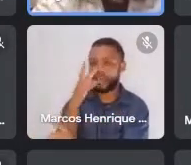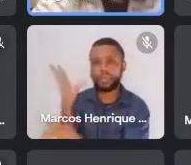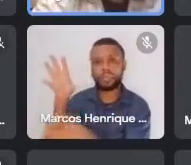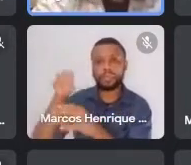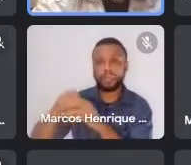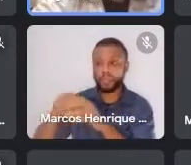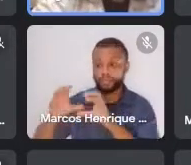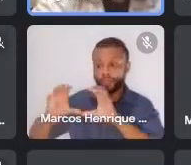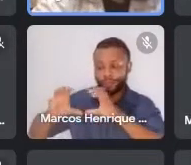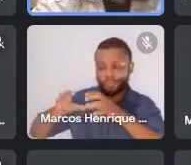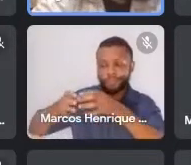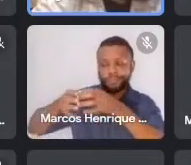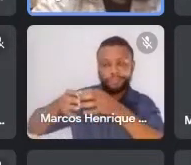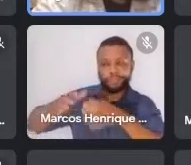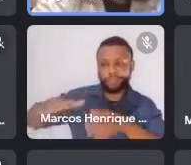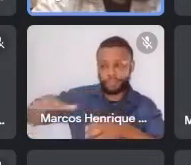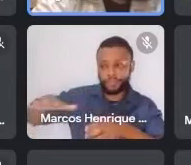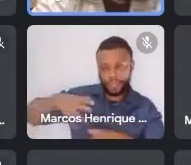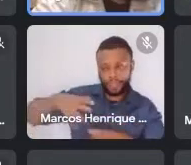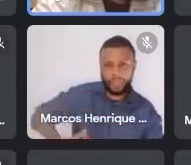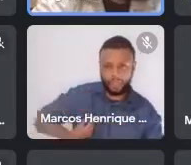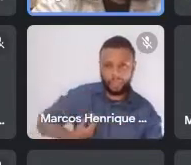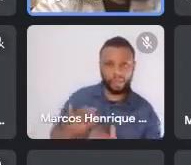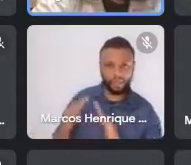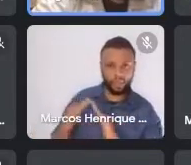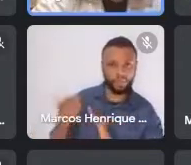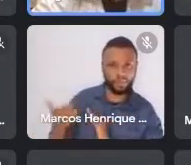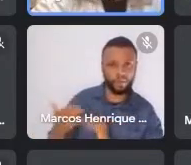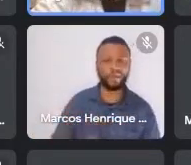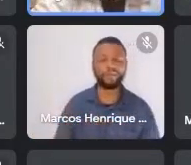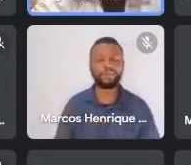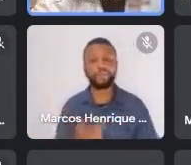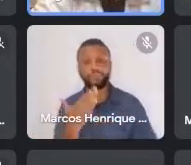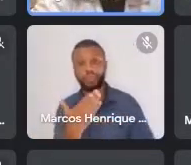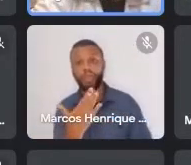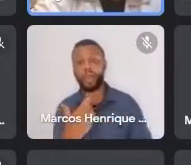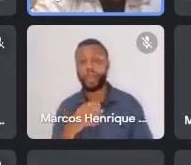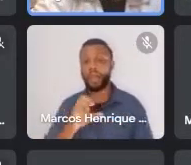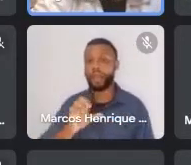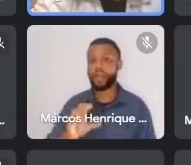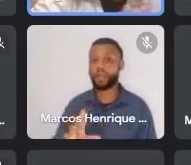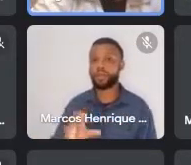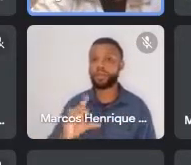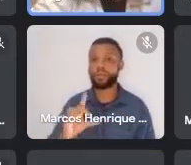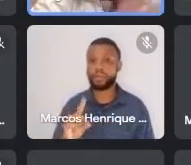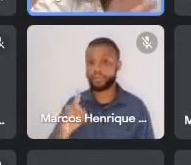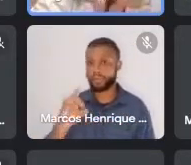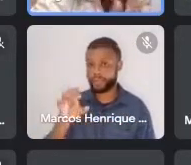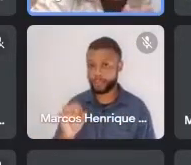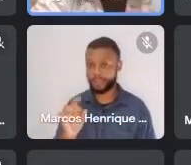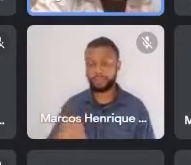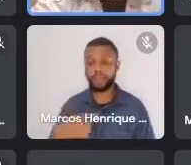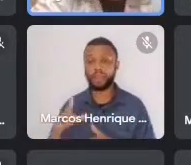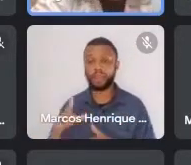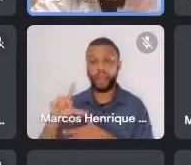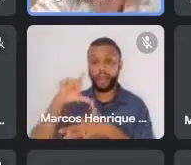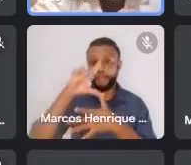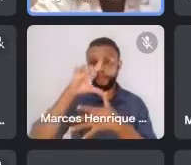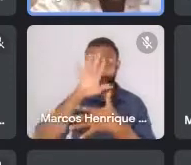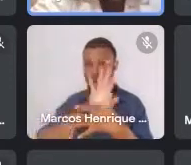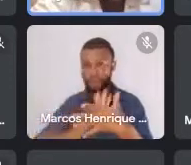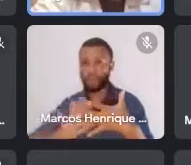passar. Aqui, Euclides e América Latina. Então, assim, aqui a gente dá uma passada, assim,